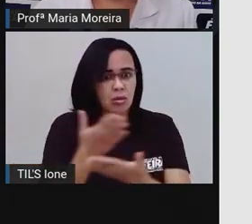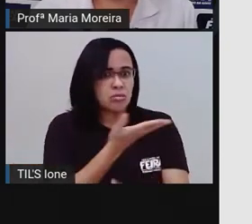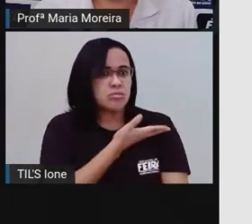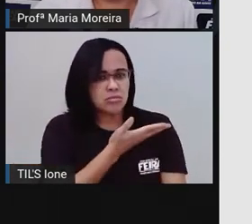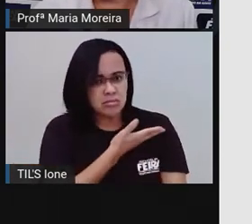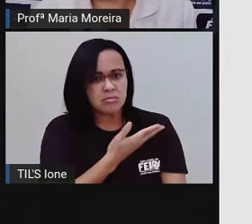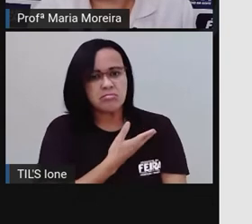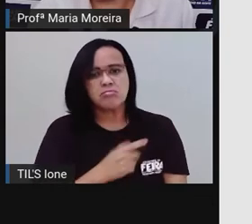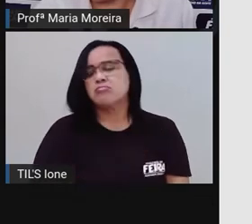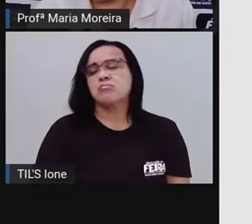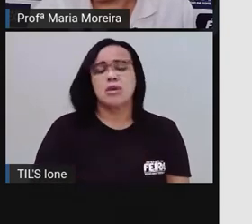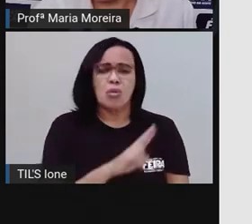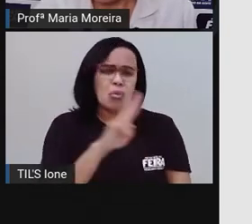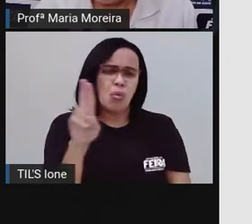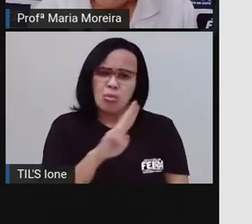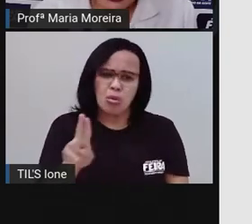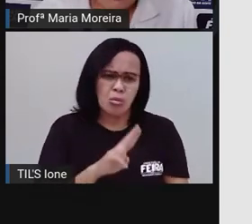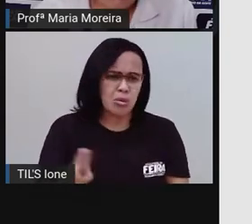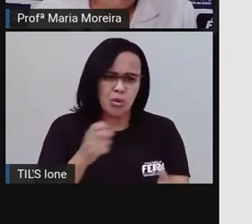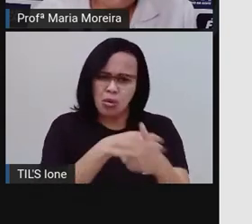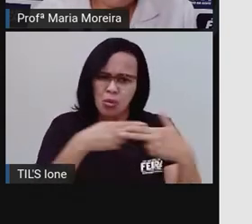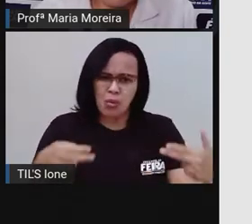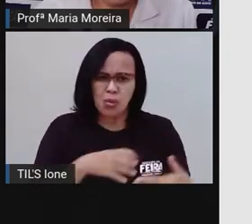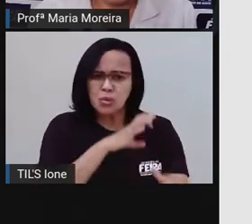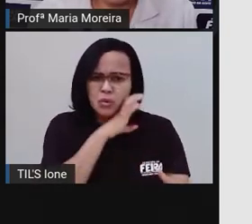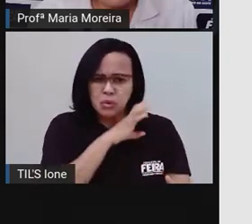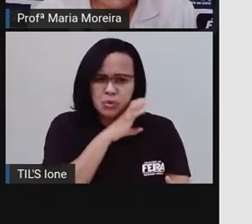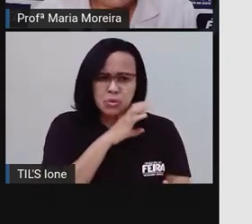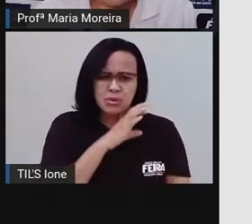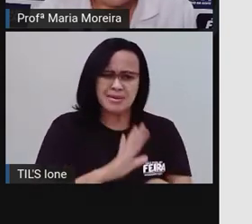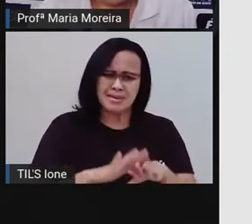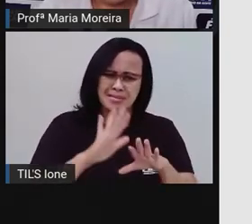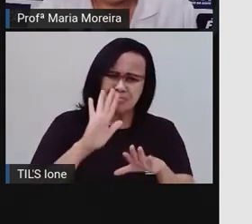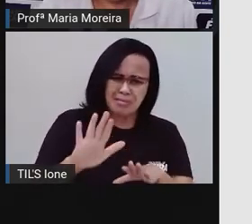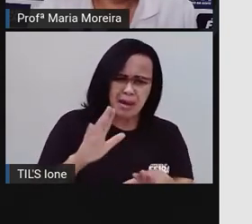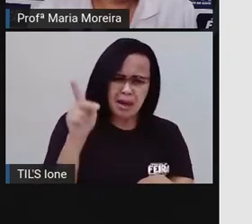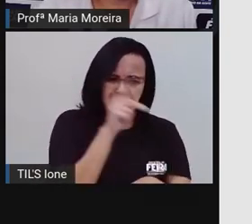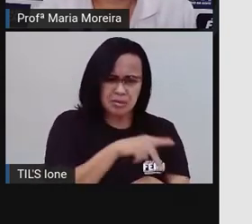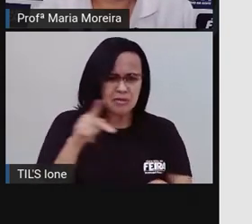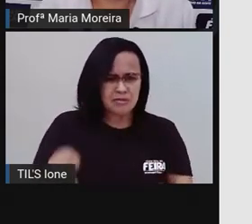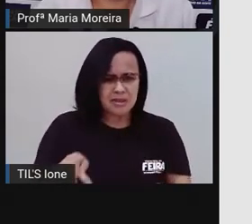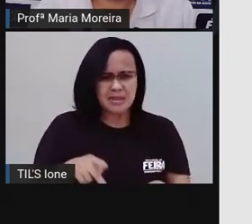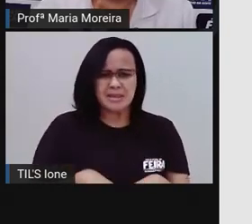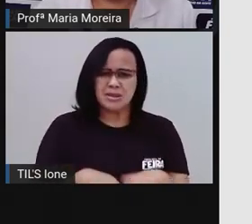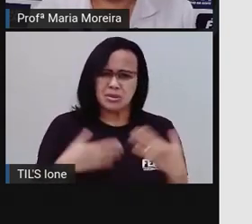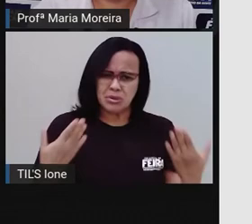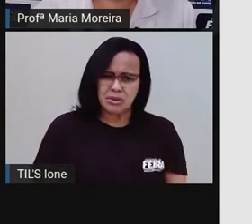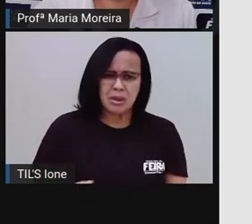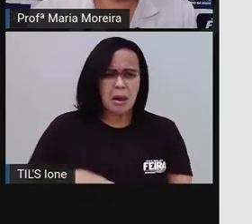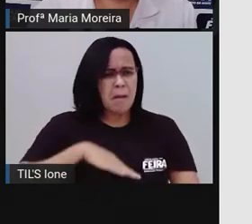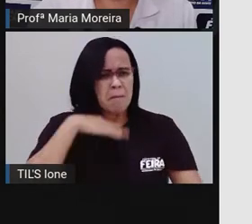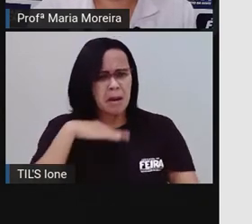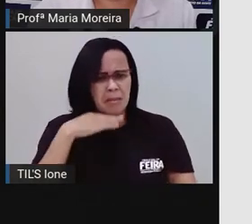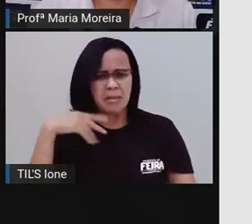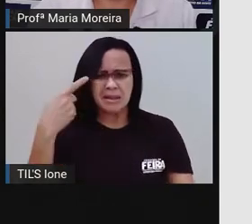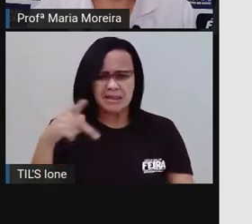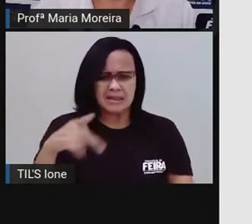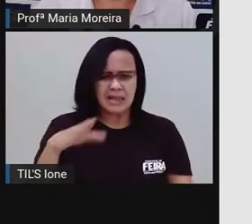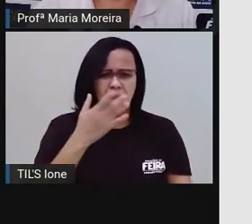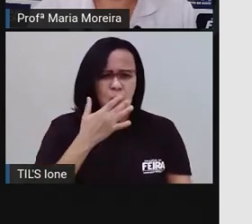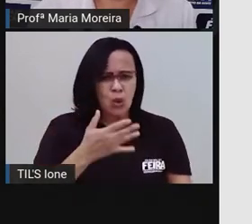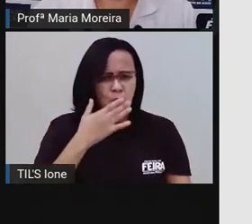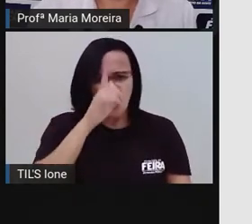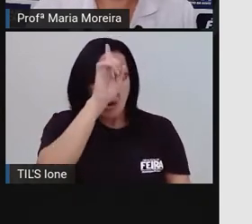coisa ou bicho. Mas a professora dizer a ele que pintasse a sua mãe de amarelo,